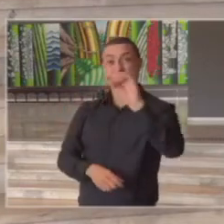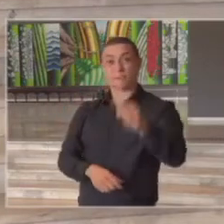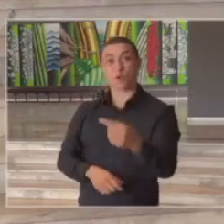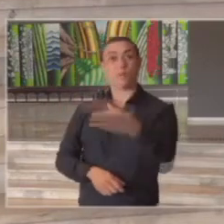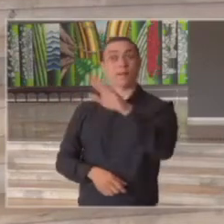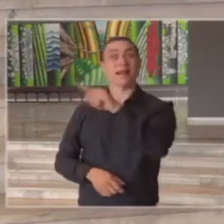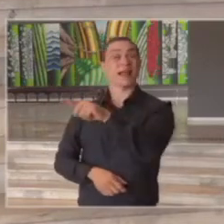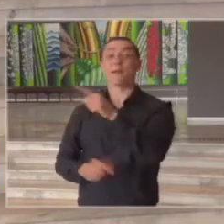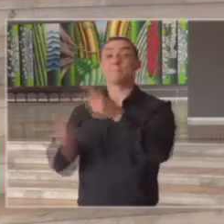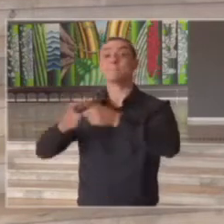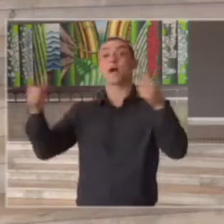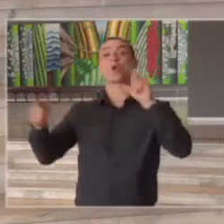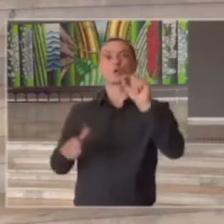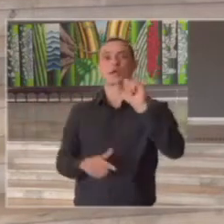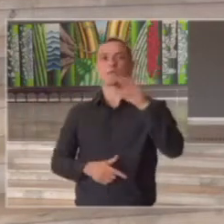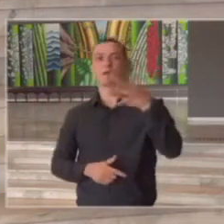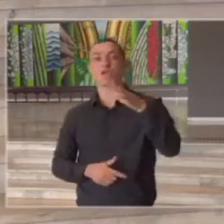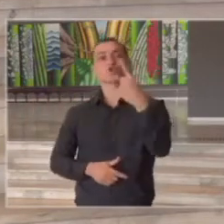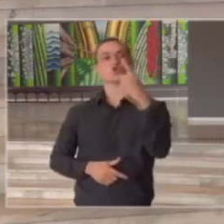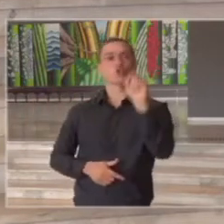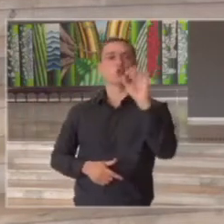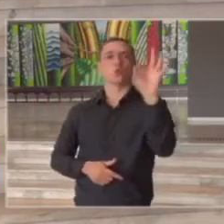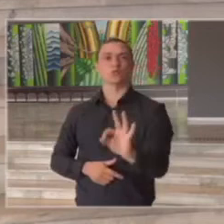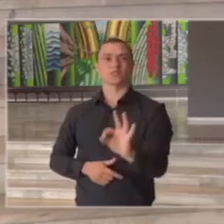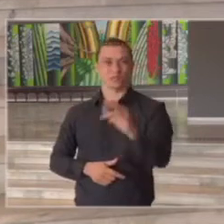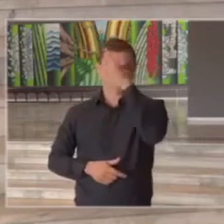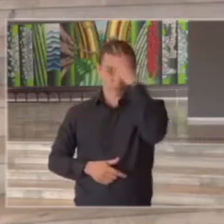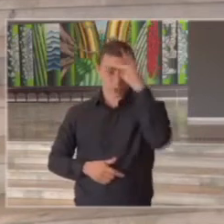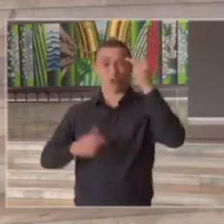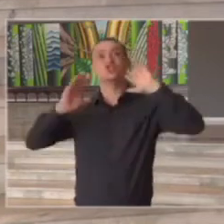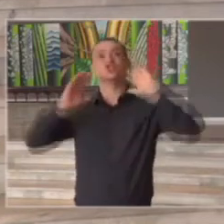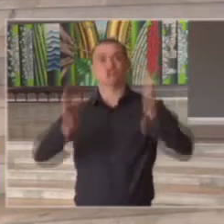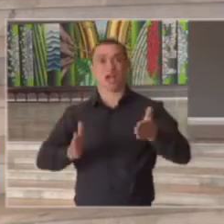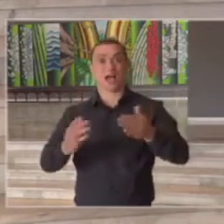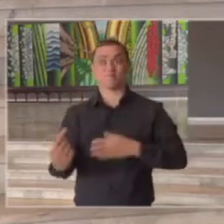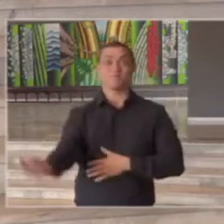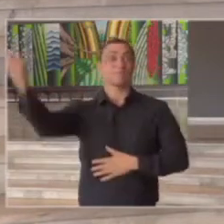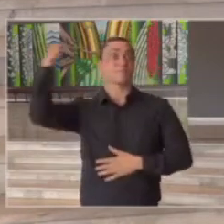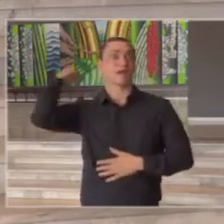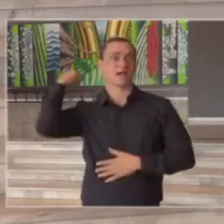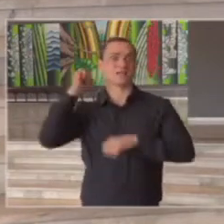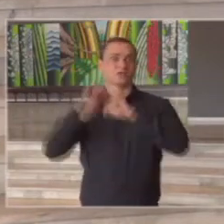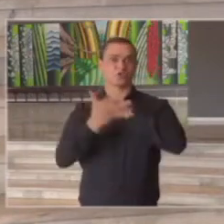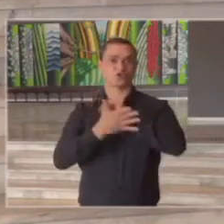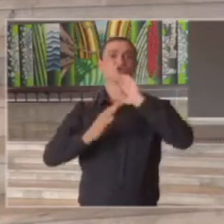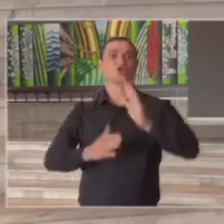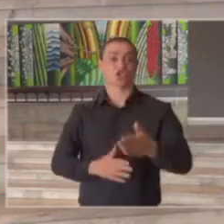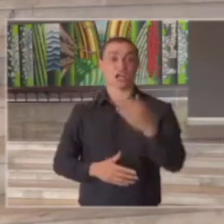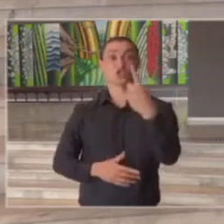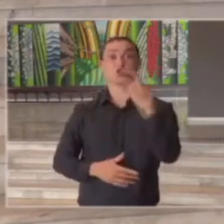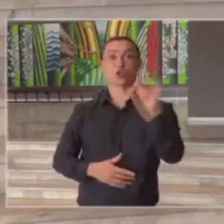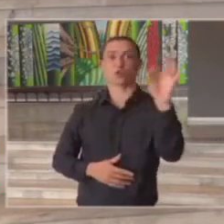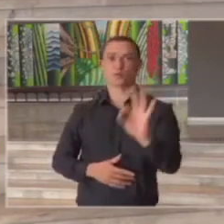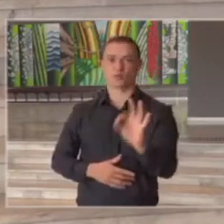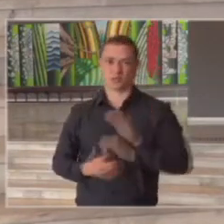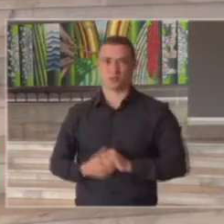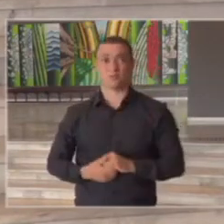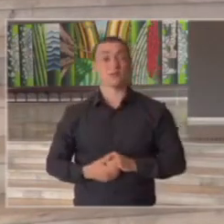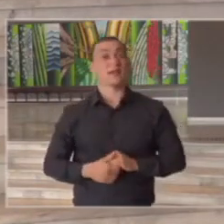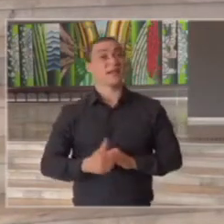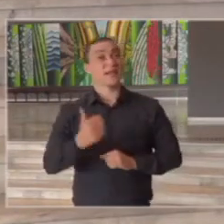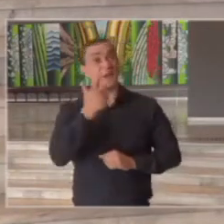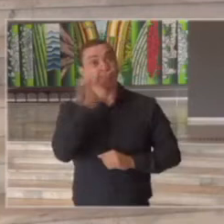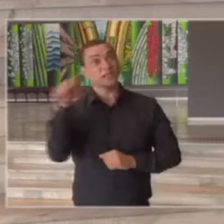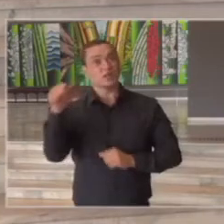uma prevalência em torno de 18% de indivíduos que já tiveram contato então isso deve ser a parte